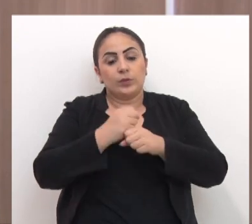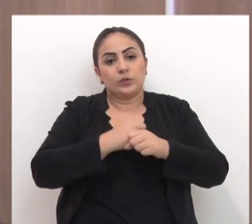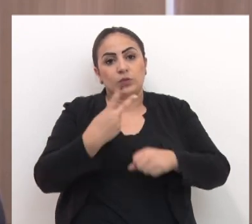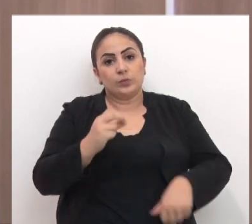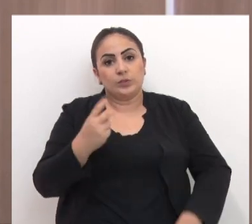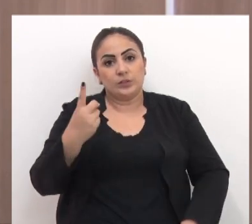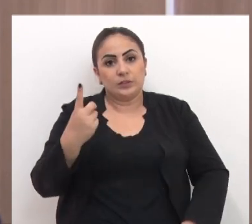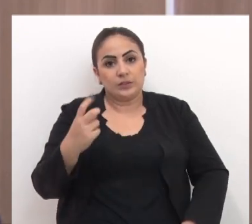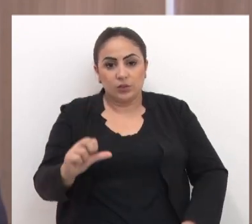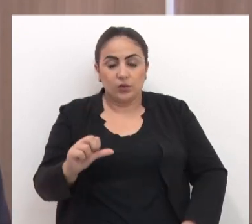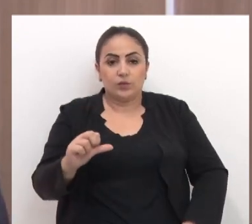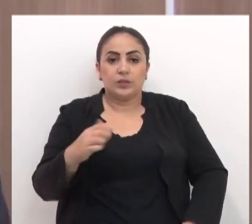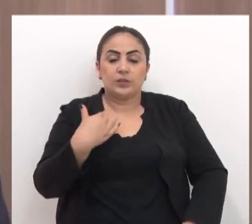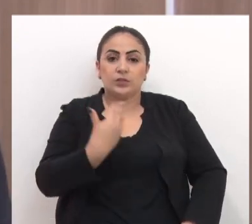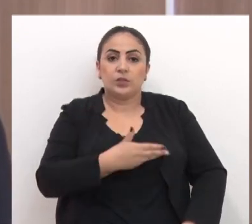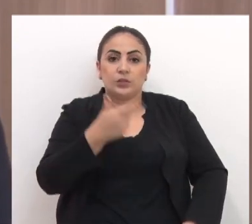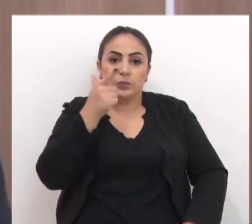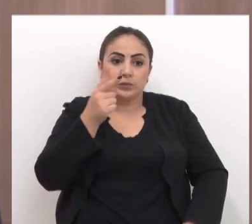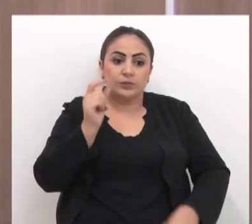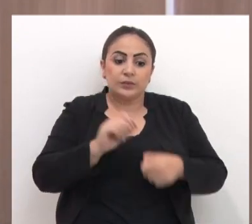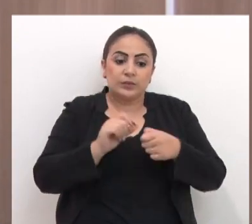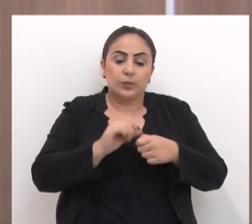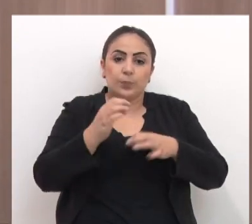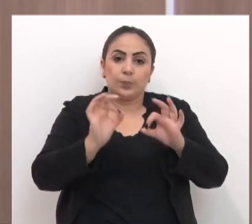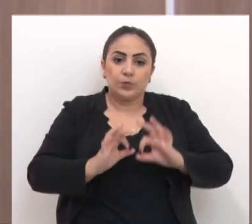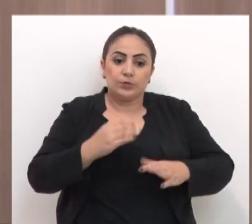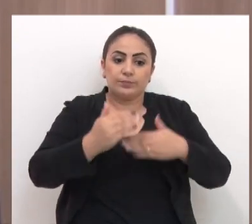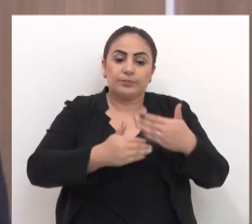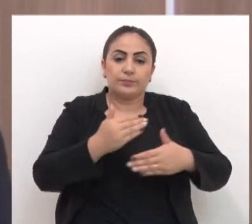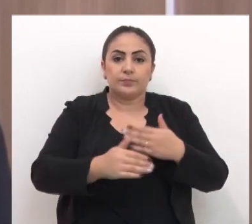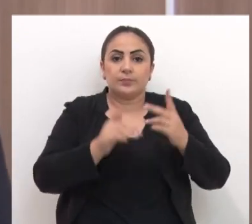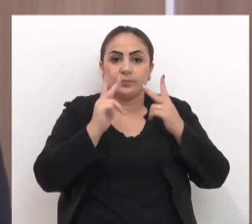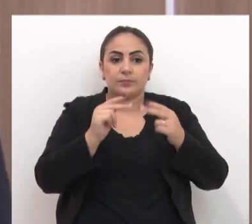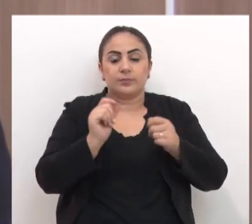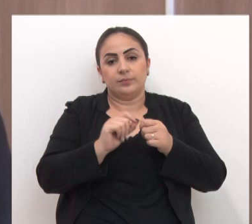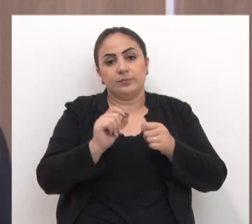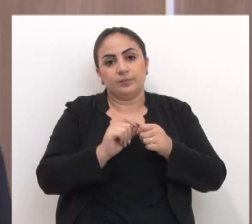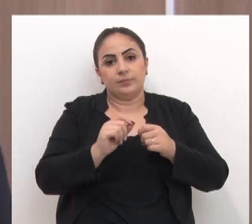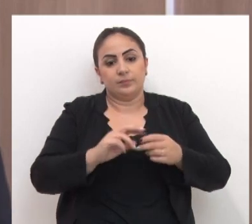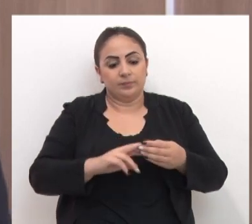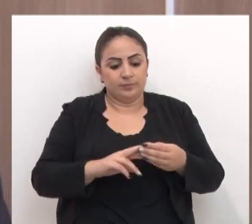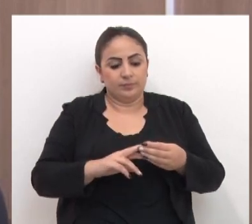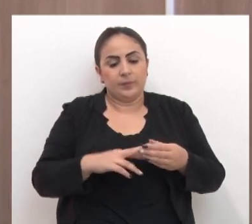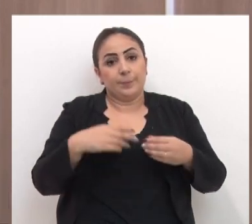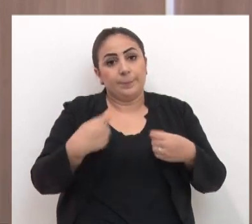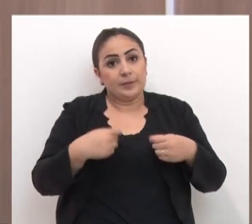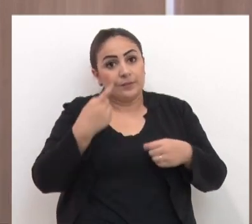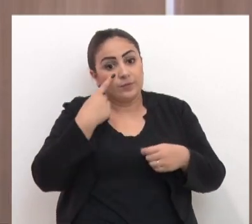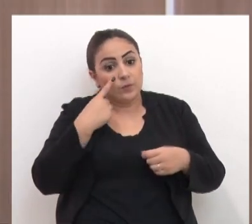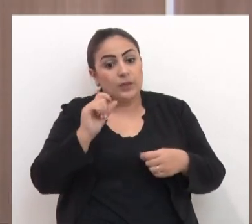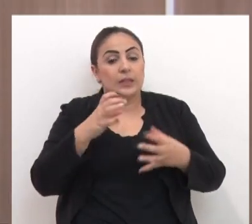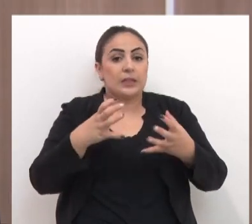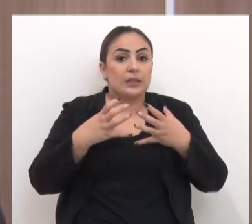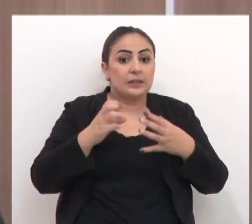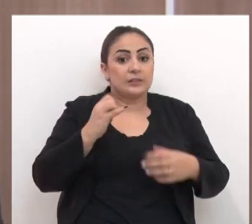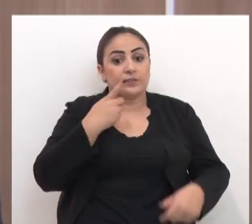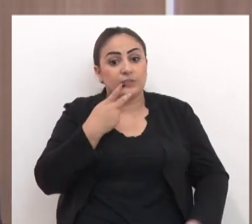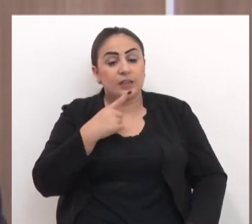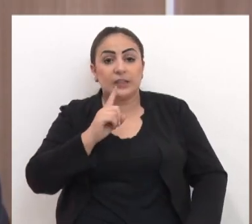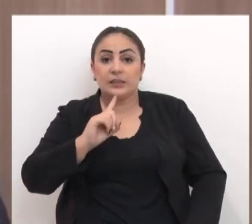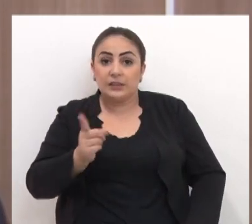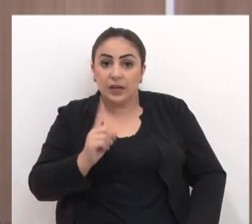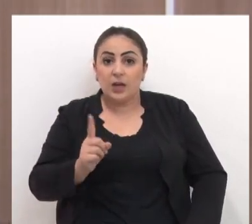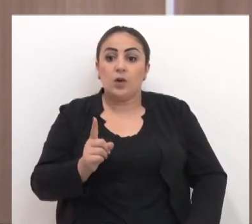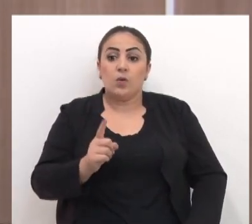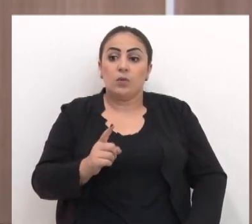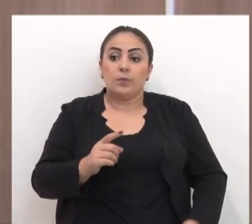nesse ano 2019 nós definimos não, então vamos fazer o projeto andar mesmo que o CMDI com todo o respeito que tem aos membros do CMDI ele tem que definir o que ele